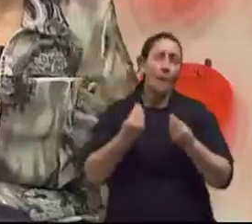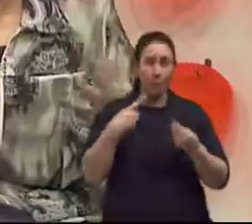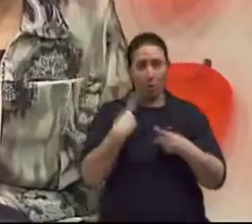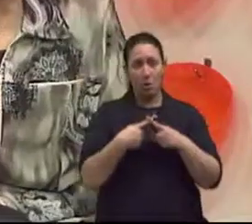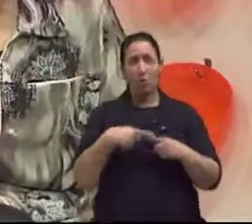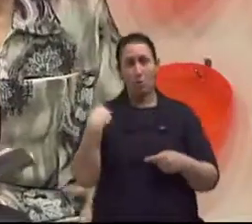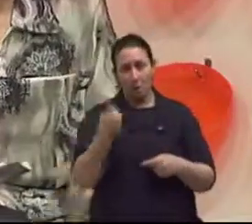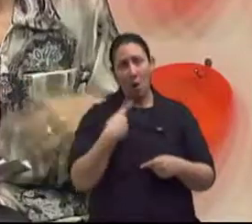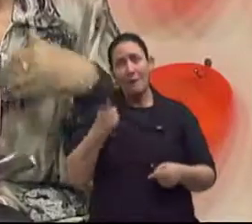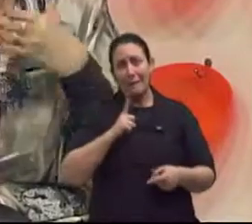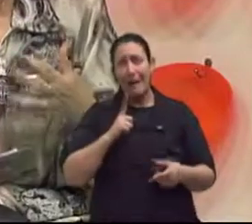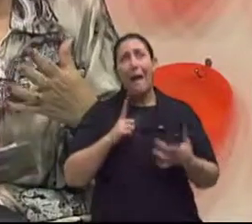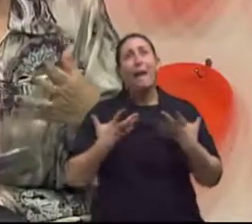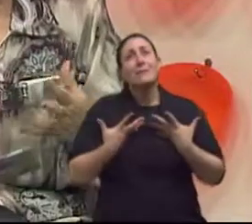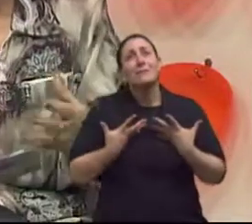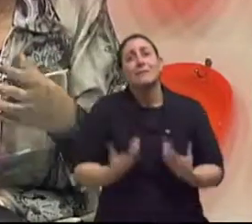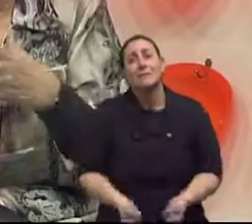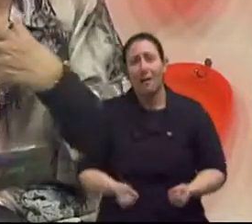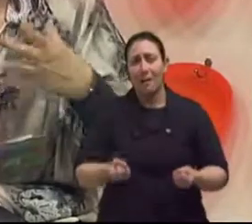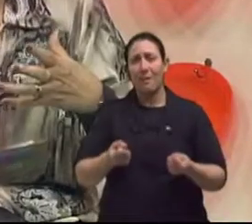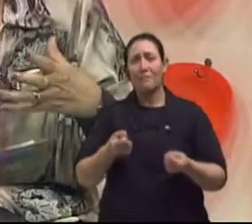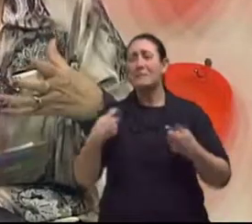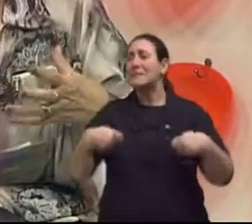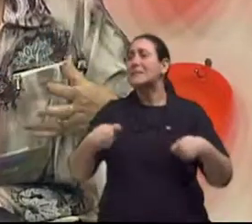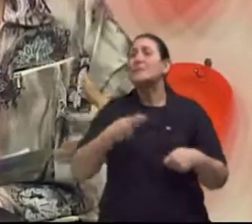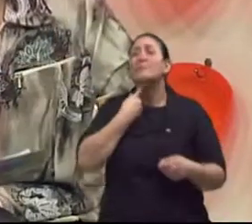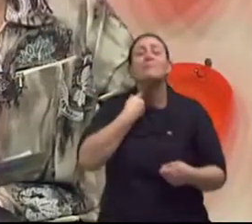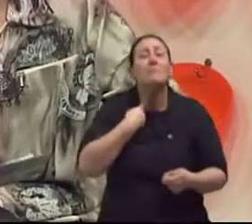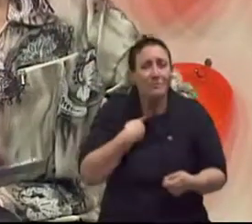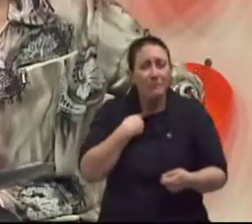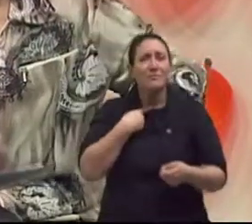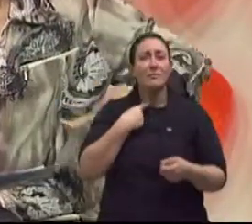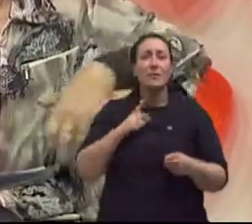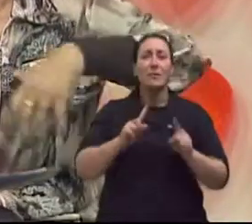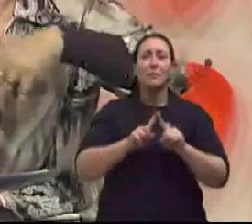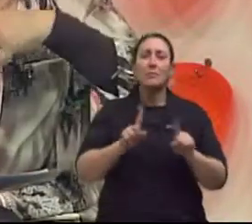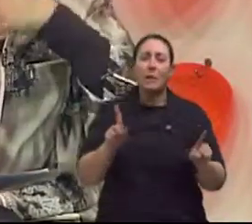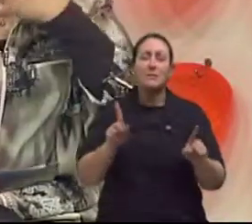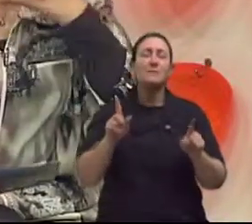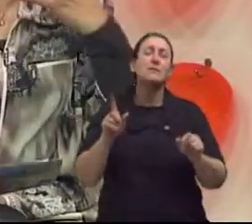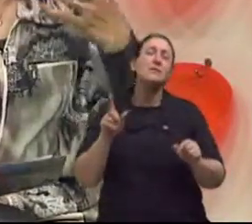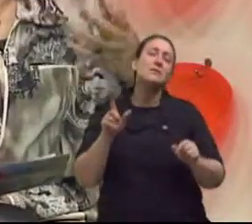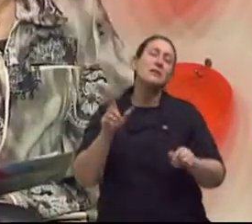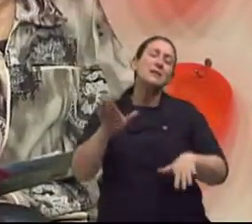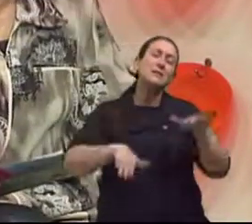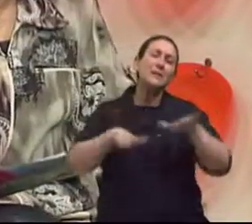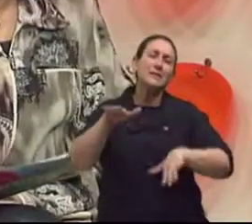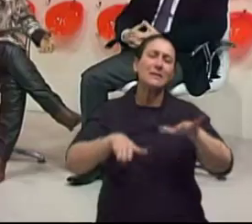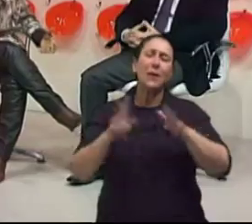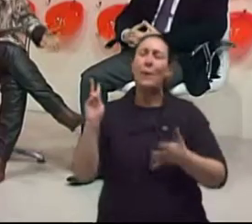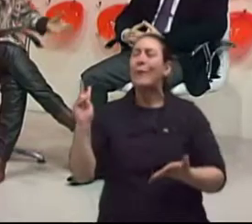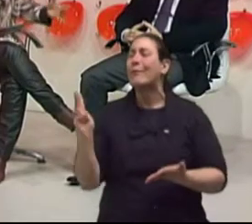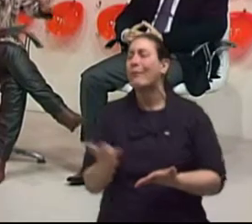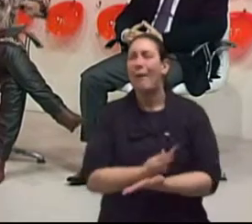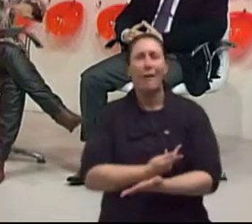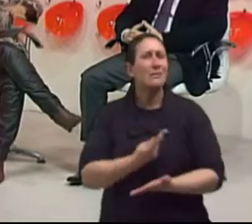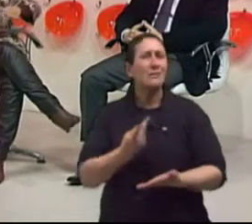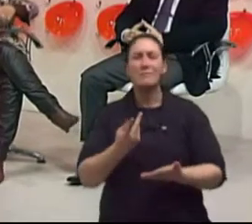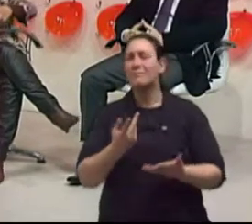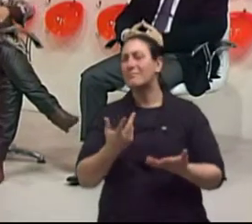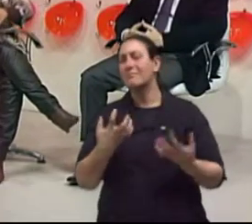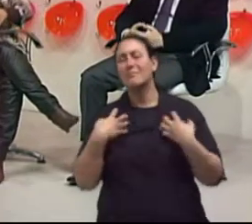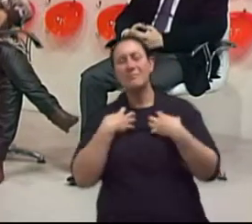a gente está com vontade, a gente tem desejo de se aceitar como a gente é. E aí vem aquele turbilhão, ou